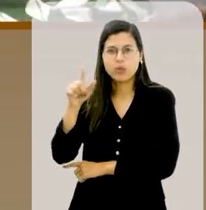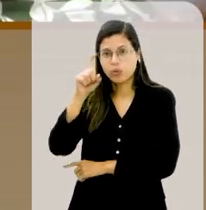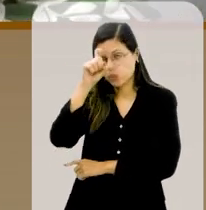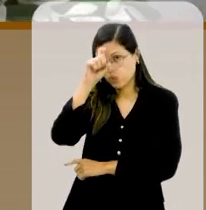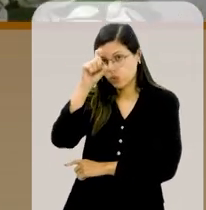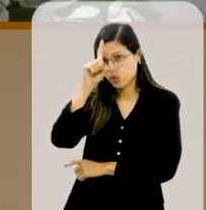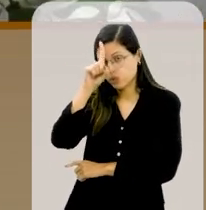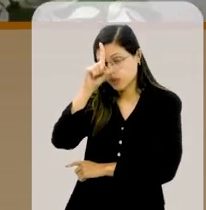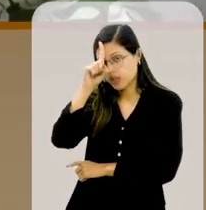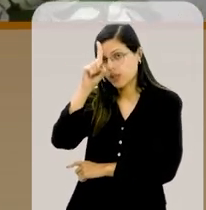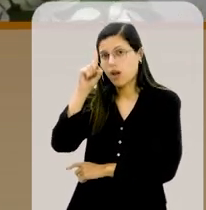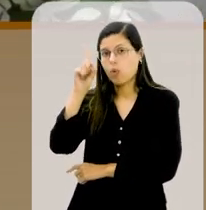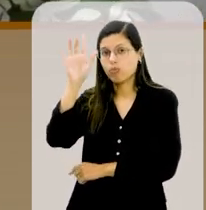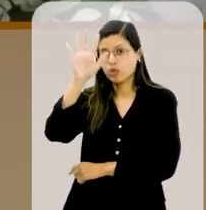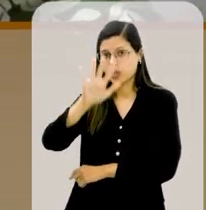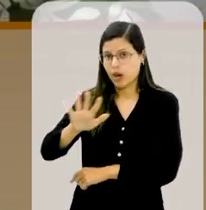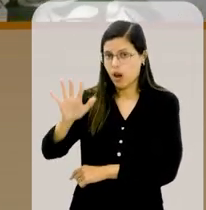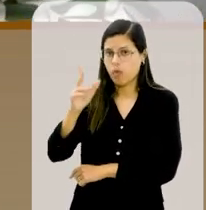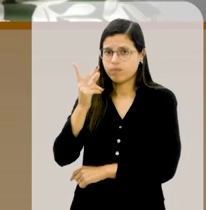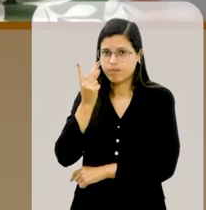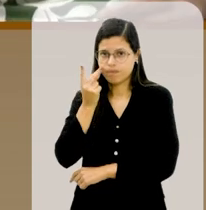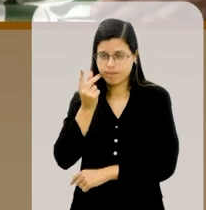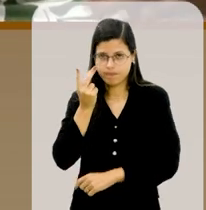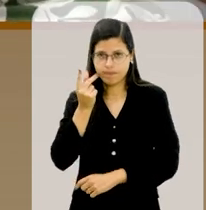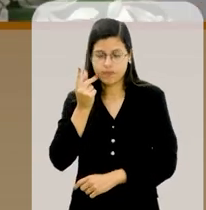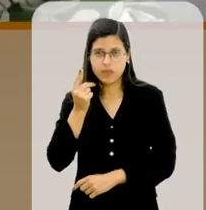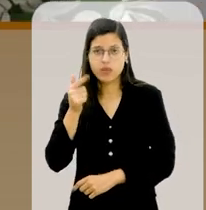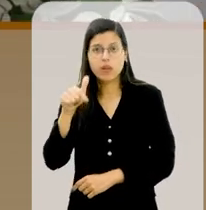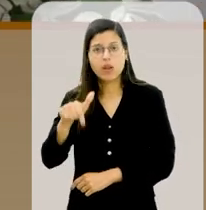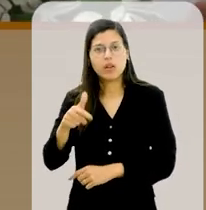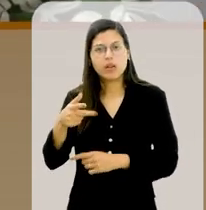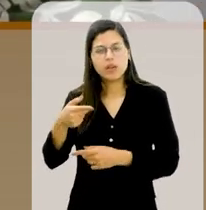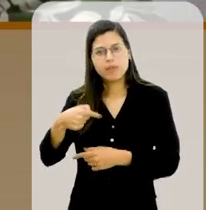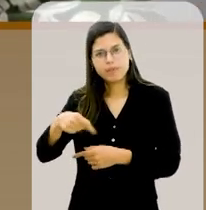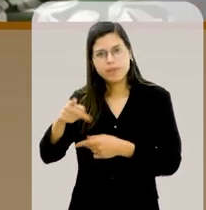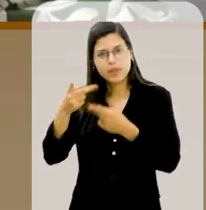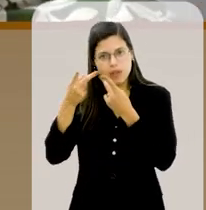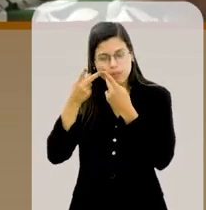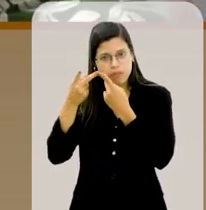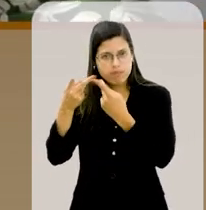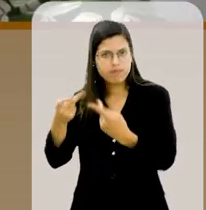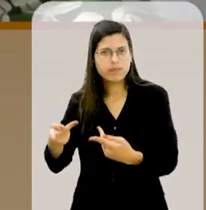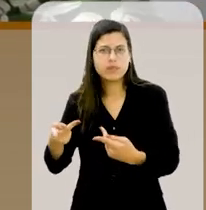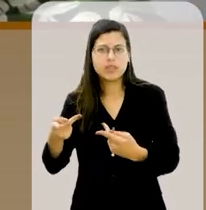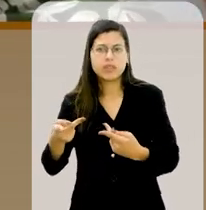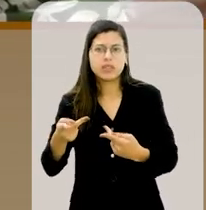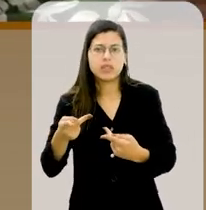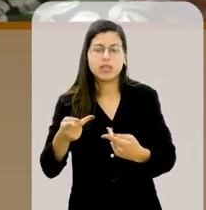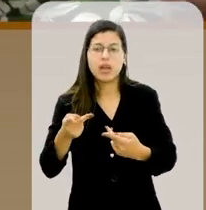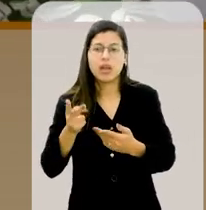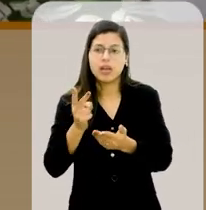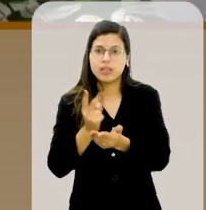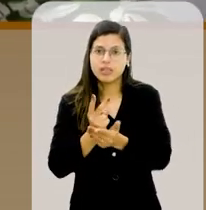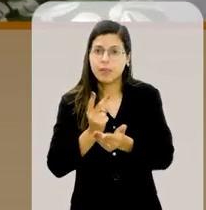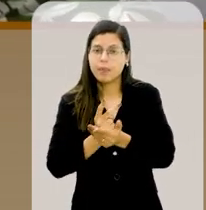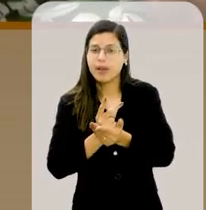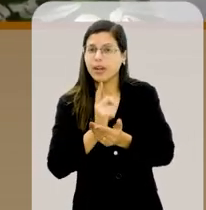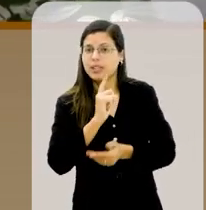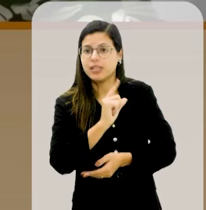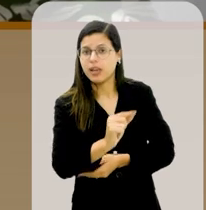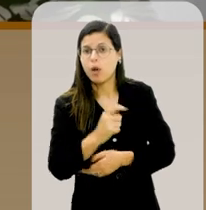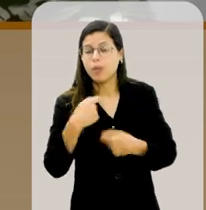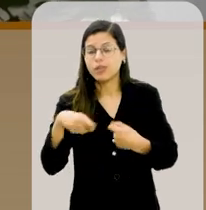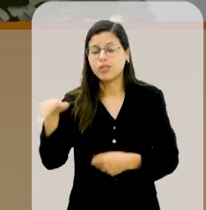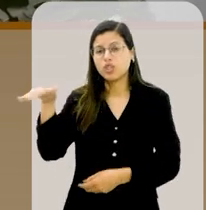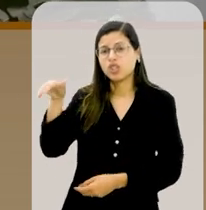Hospital Geral de Fortaleza, quando ele ia visitar, todas as vezes que ele saía eu precisava